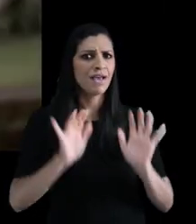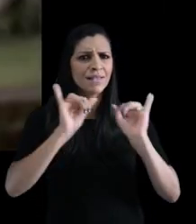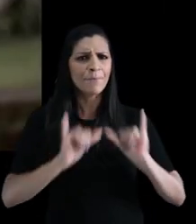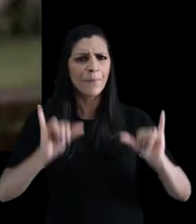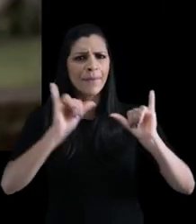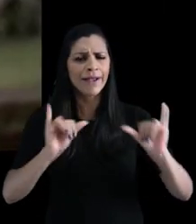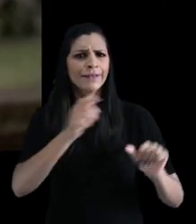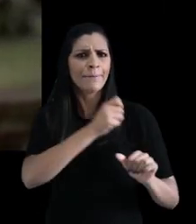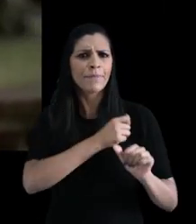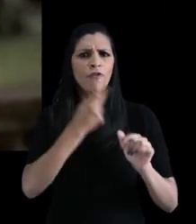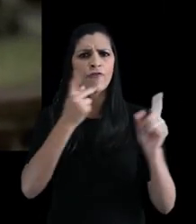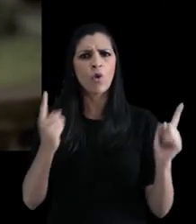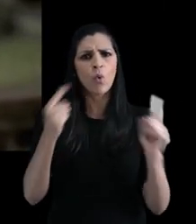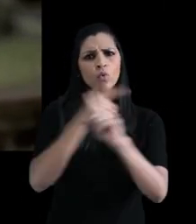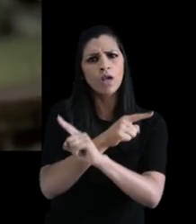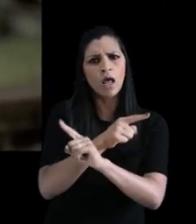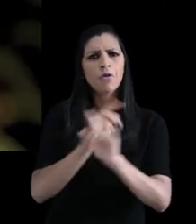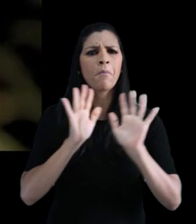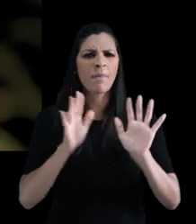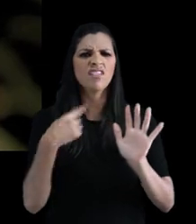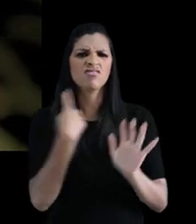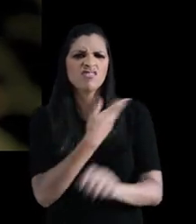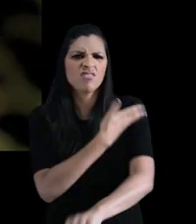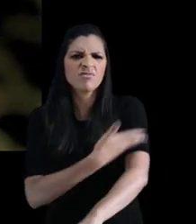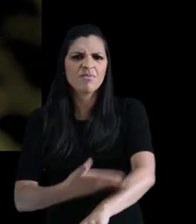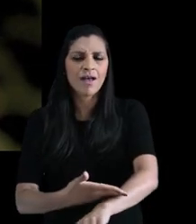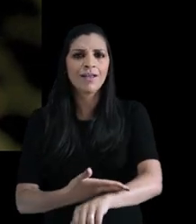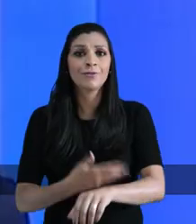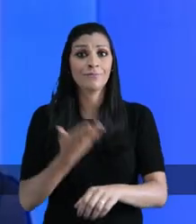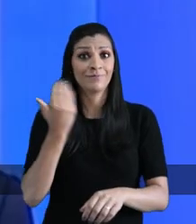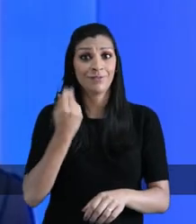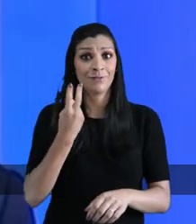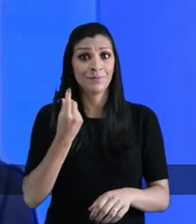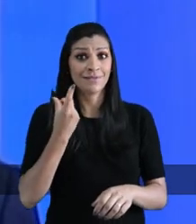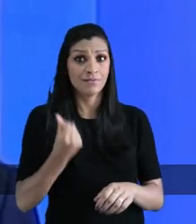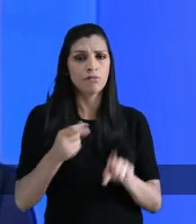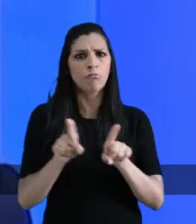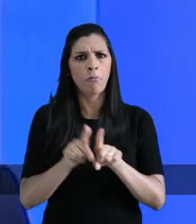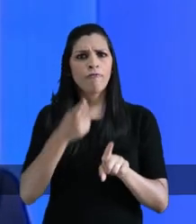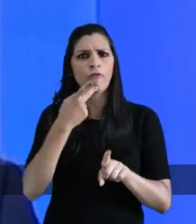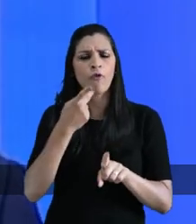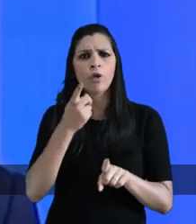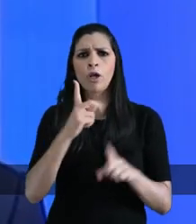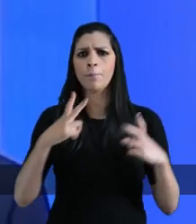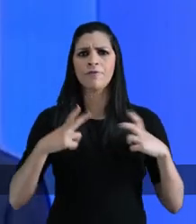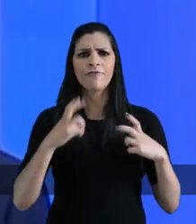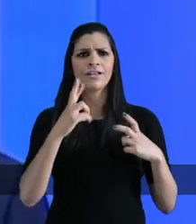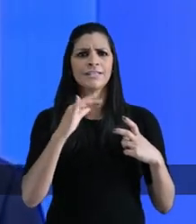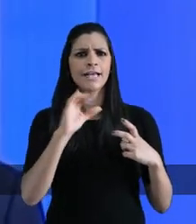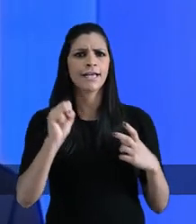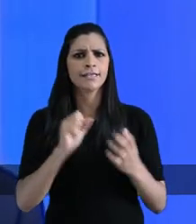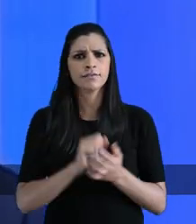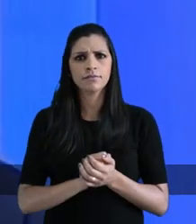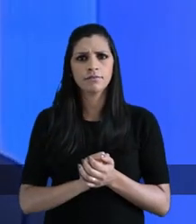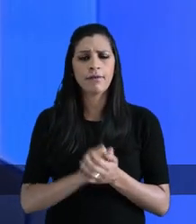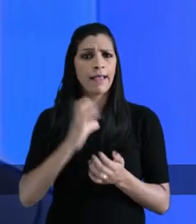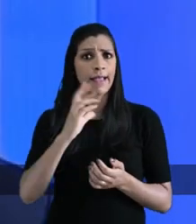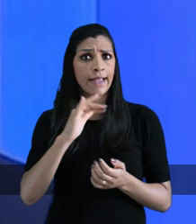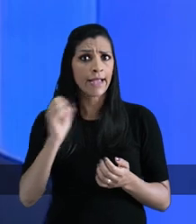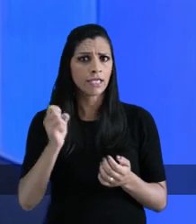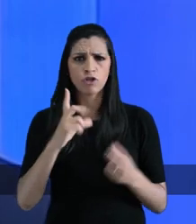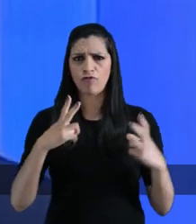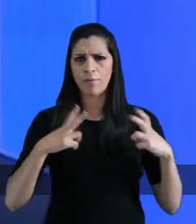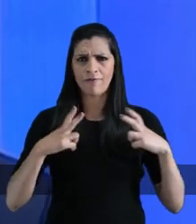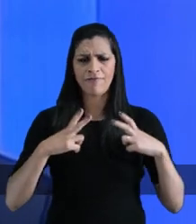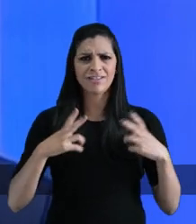Já na propaganda, Melo diz o contrário. Mas a gente tá acostumado. Em 2016, ele também dizia que não ia privatizar a Carris. Se der